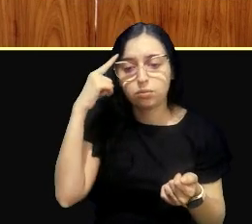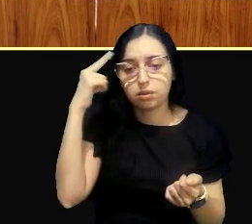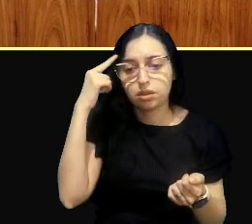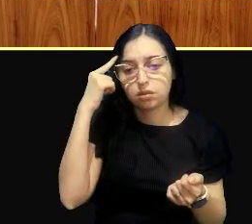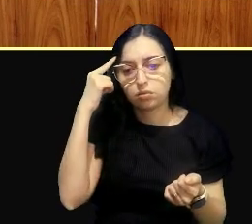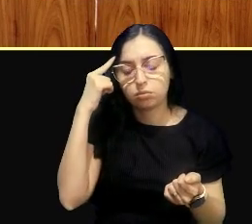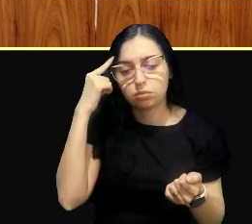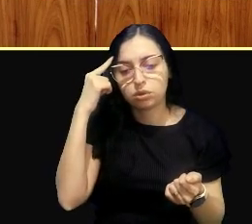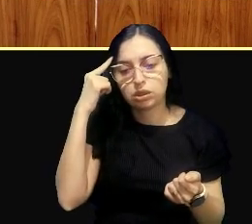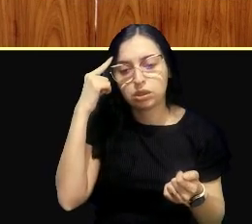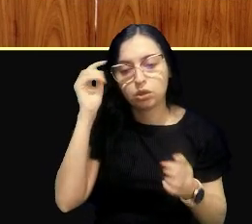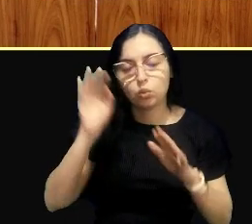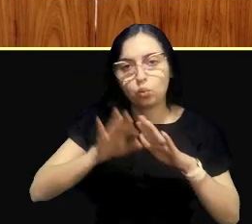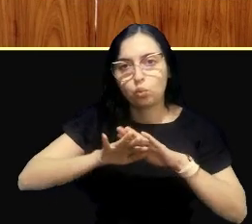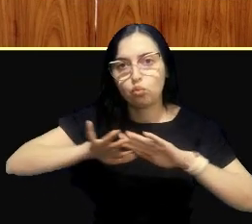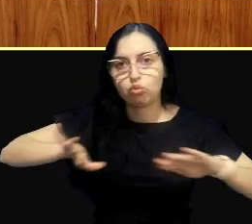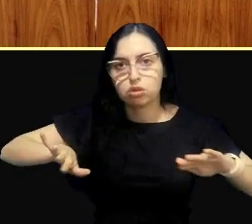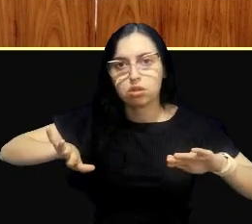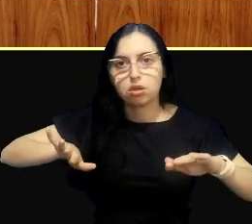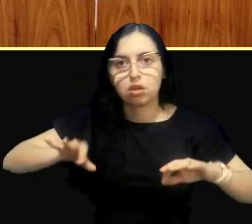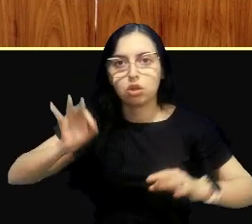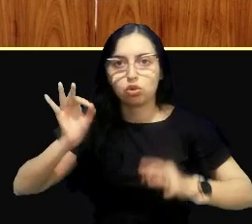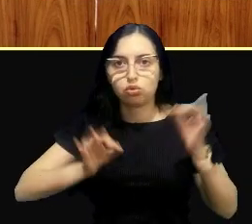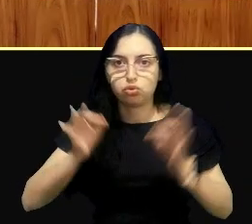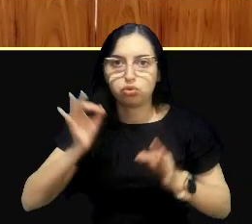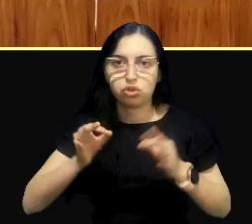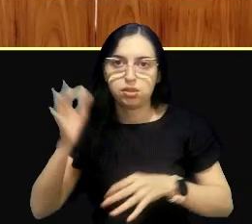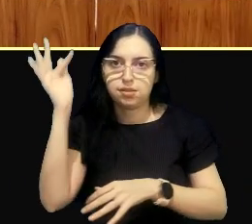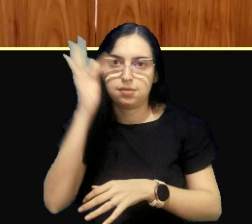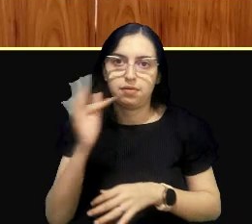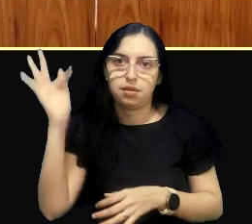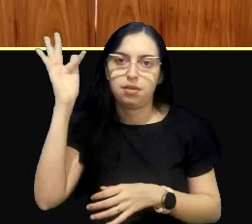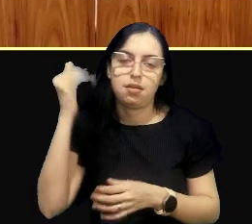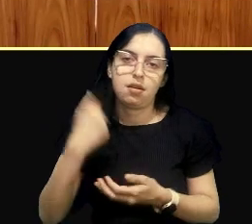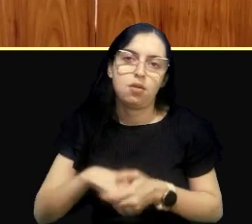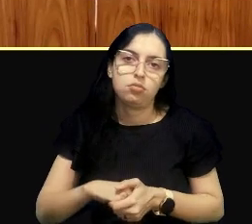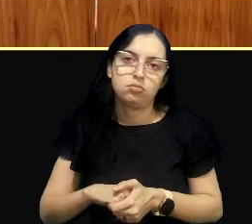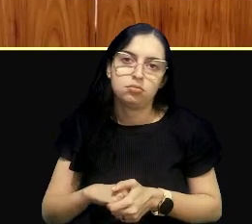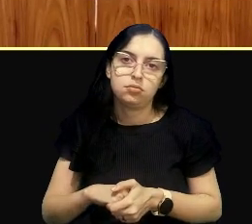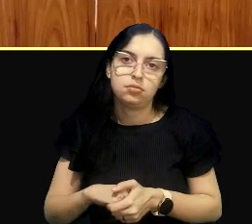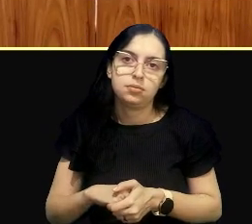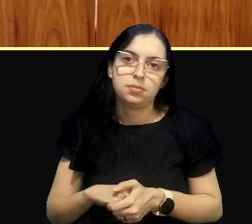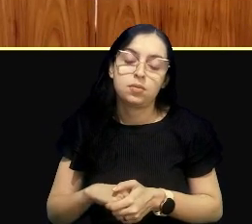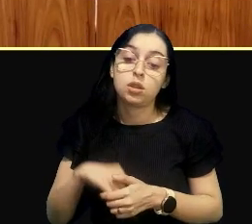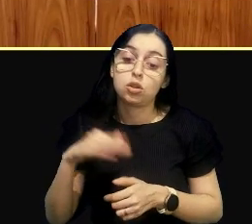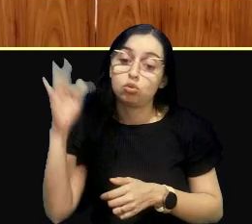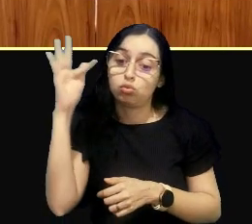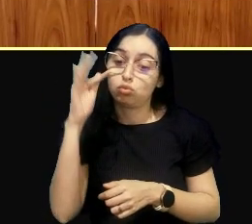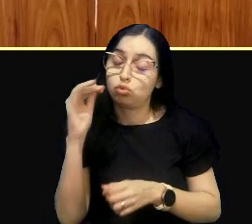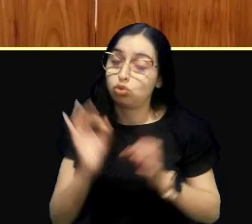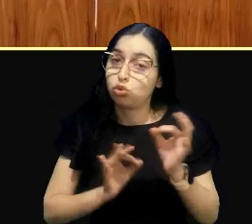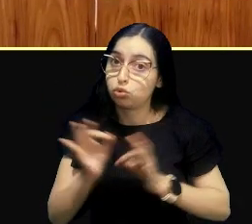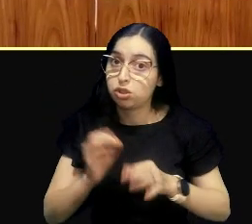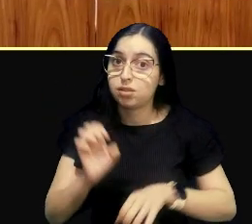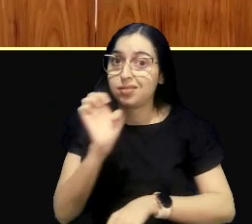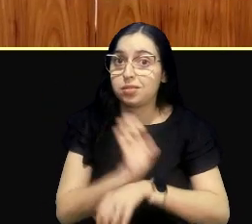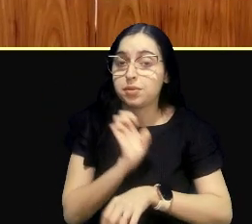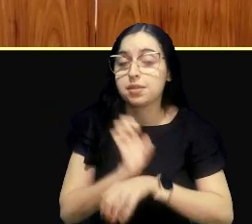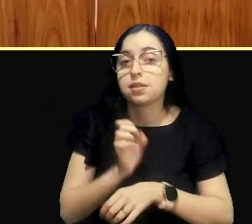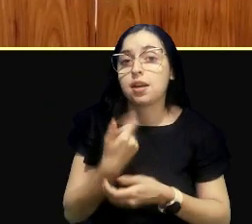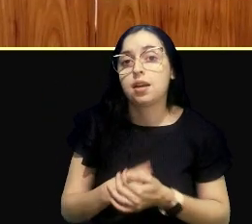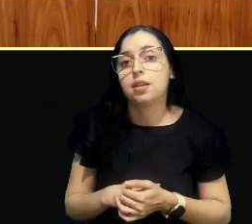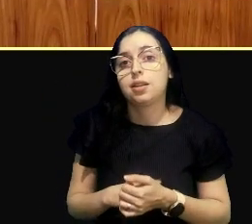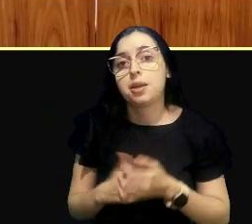a divisão da Justiça Federal e da Justiça dos Estados, então aí para a gente